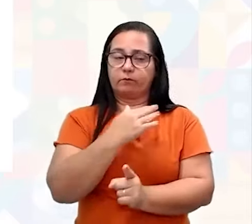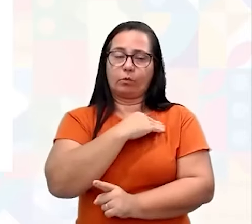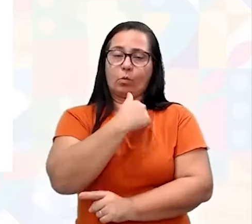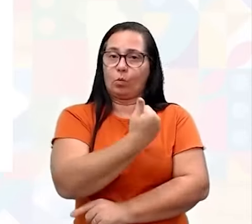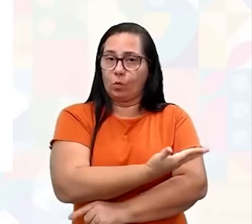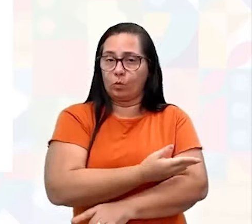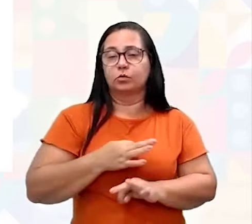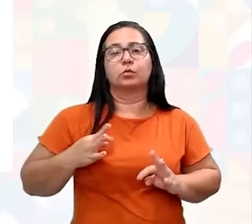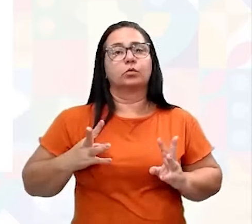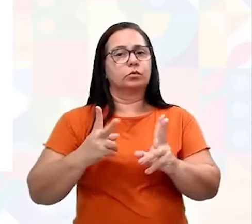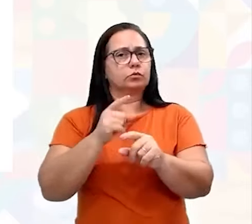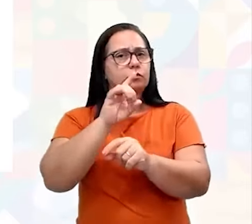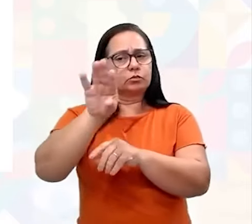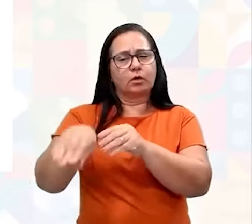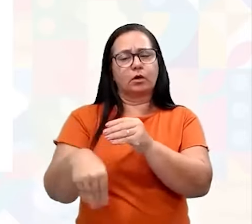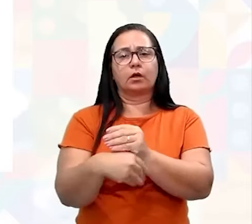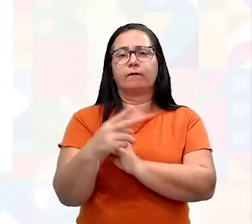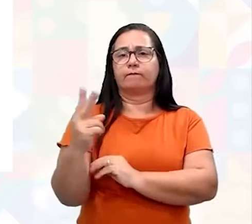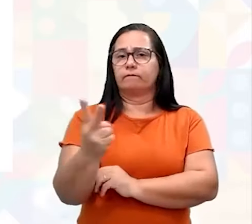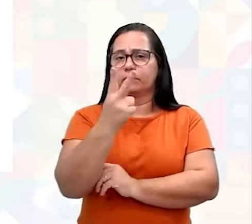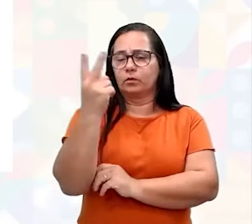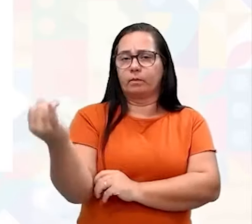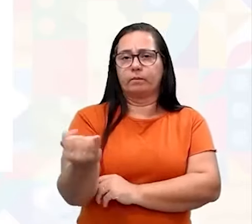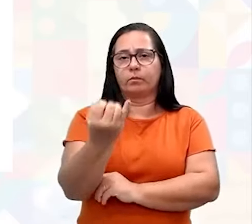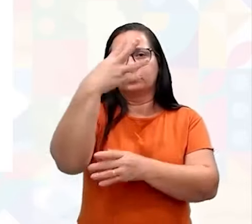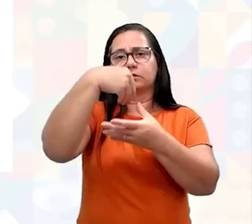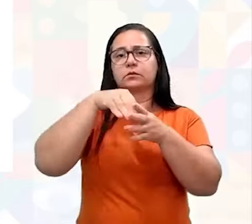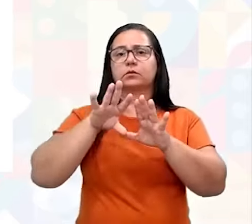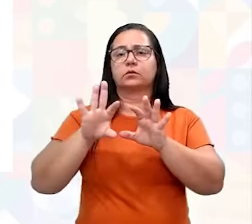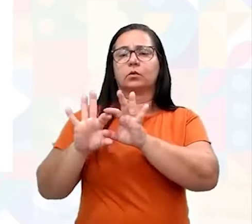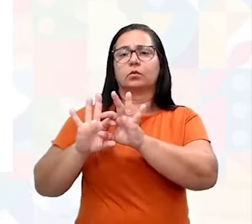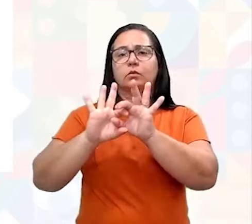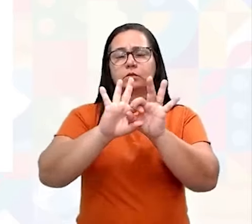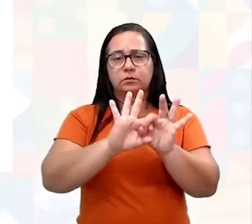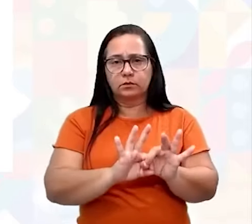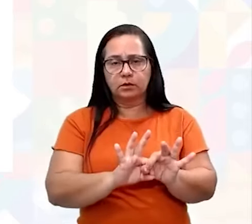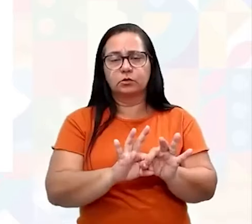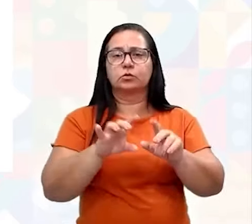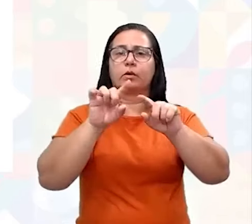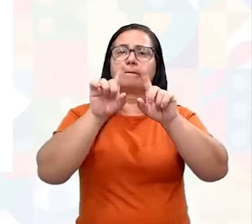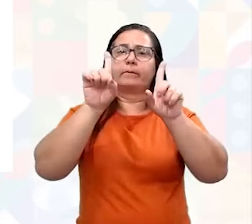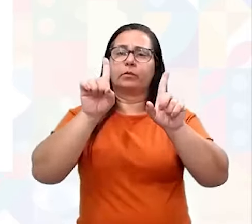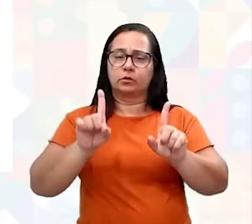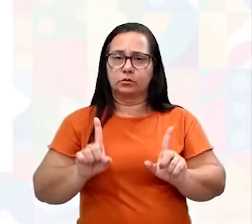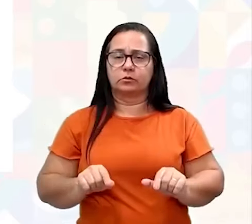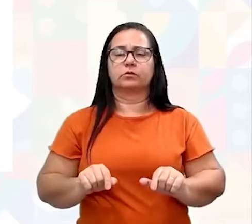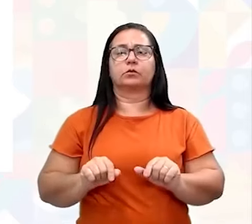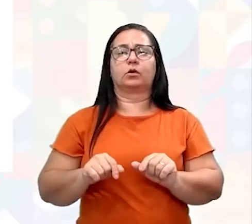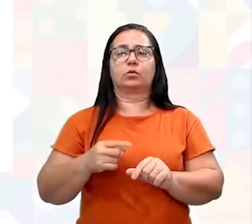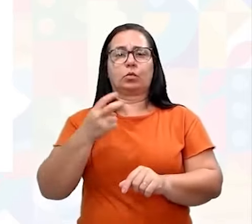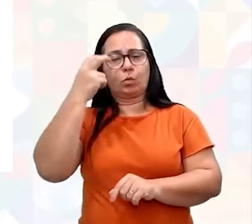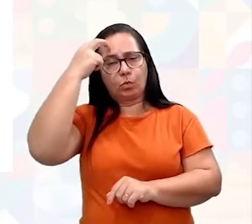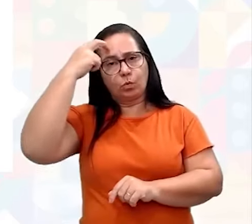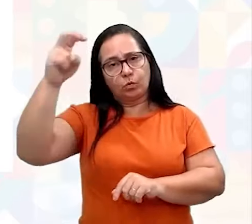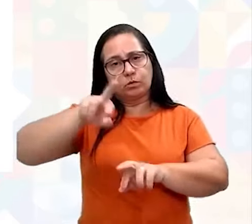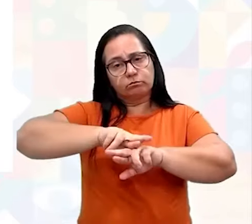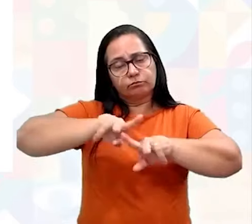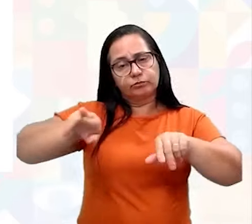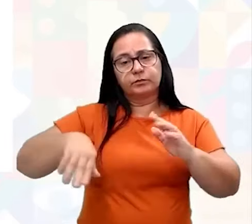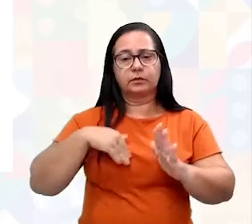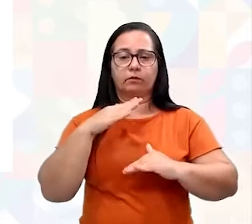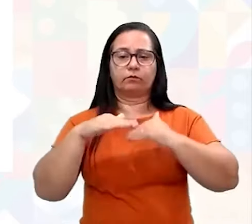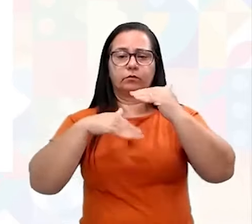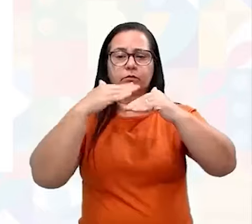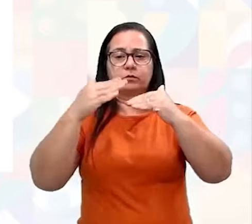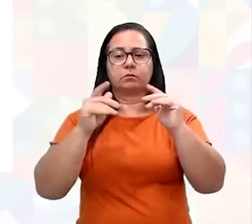tudo isso só agrega valores dentro desse contexto de projetos multiculturais. Desenvolvimento